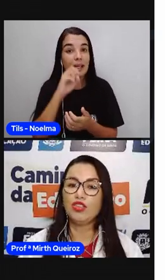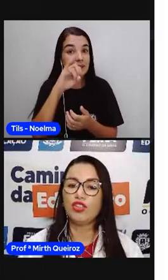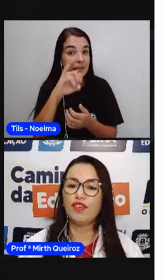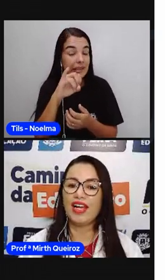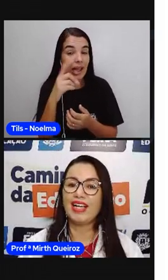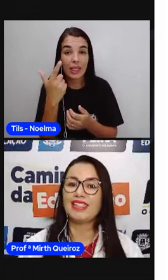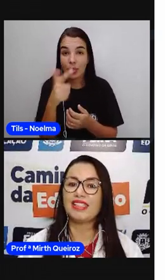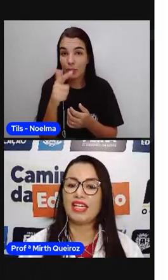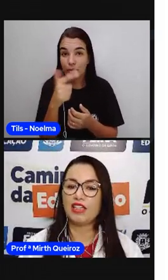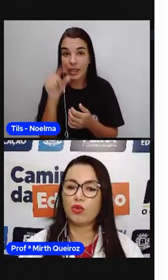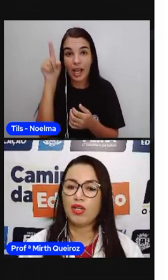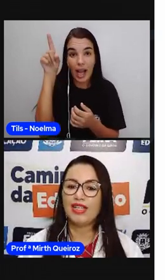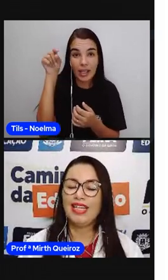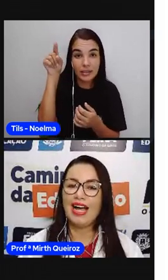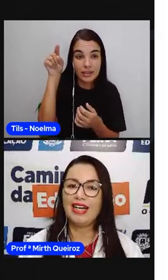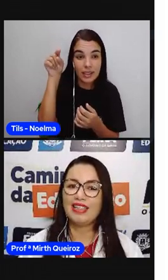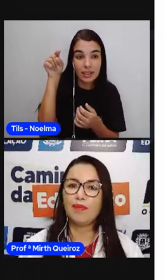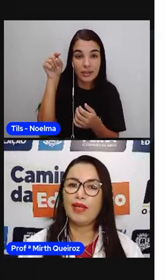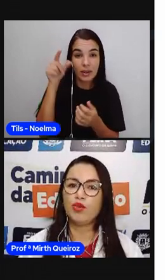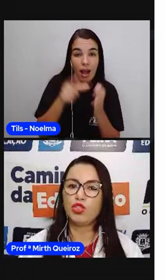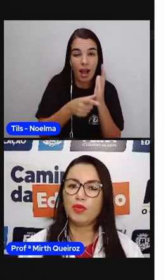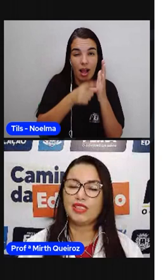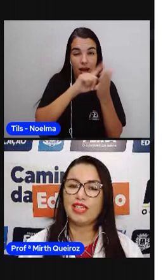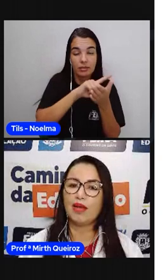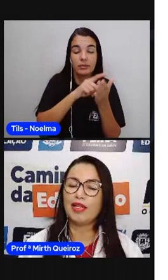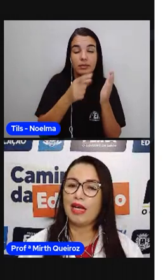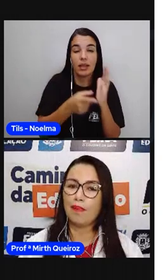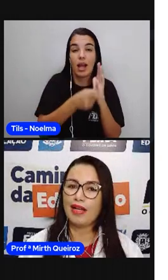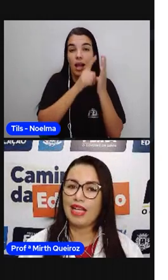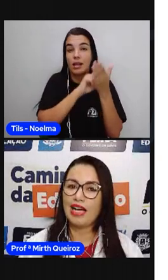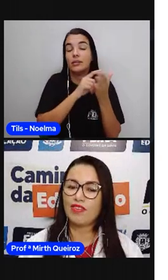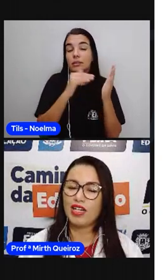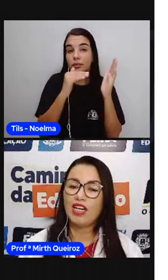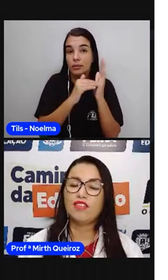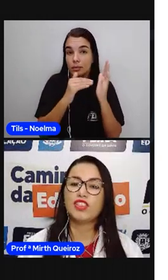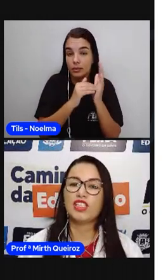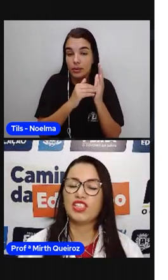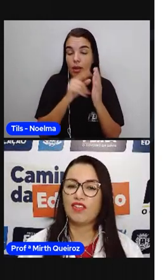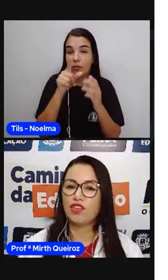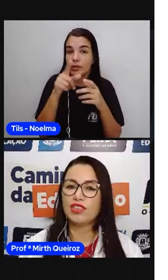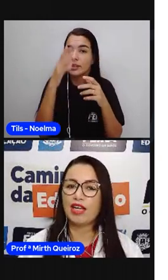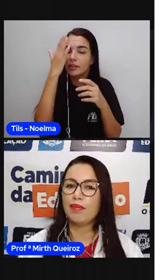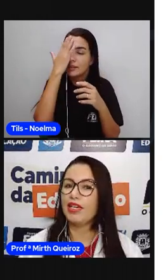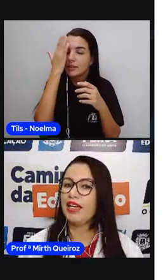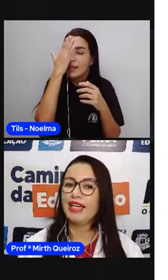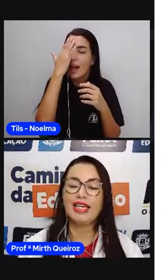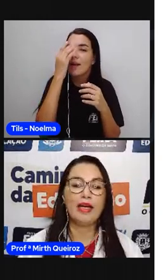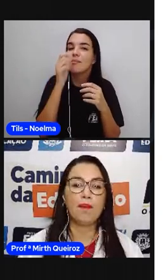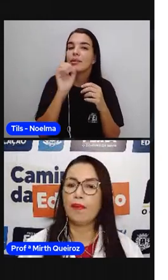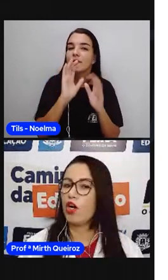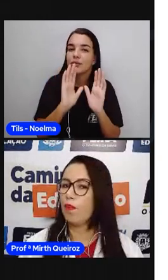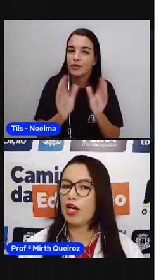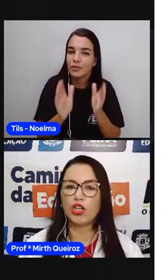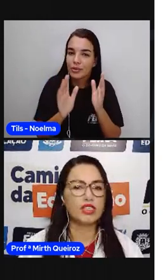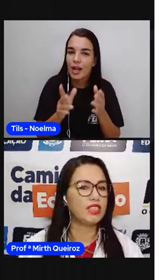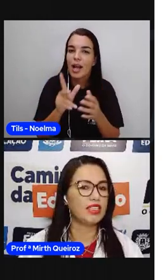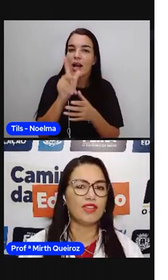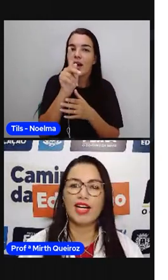não tiver acento na antepenúltima sílaba da palavra, vocês já vão saber que